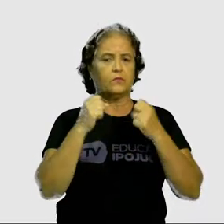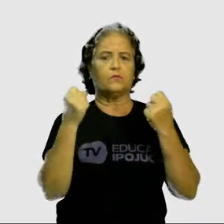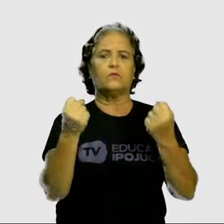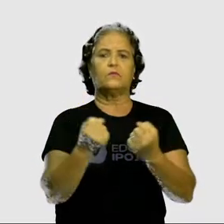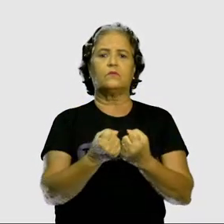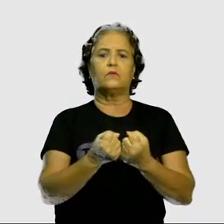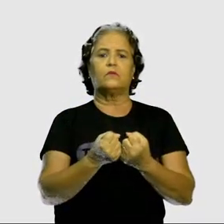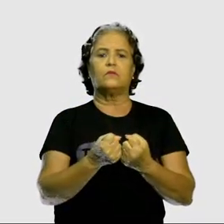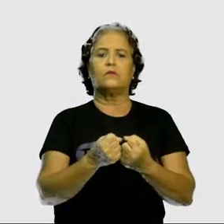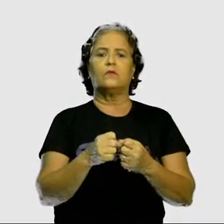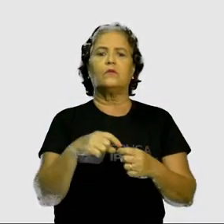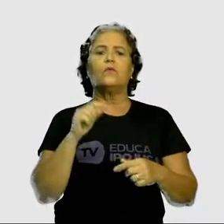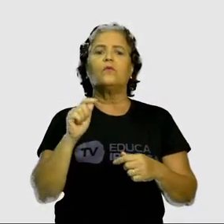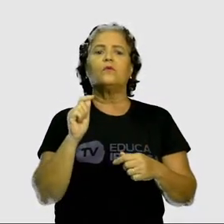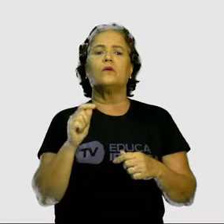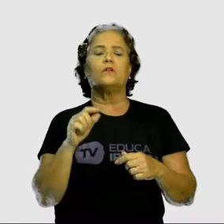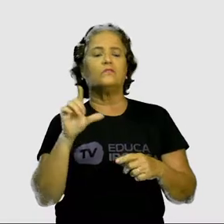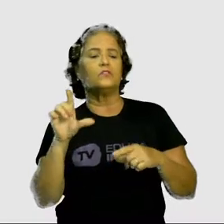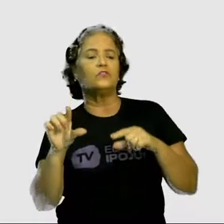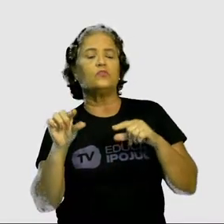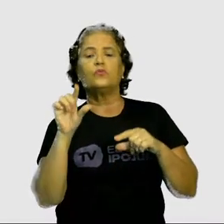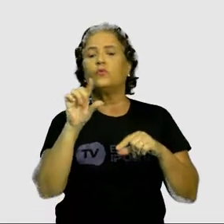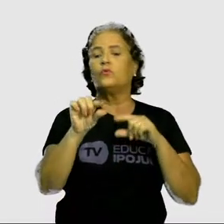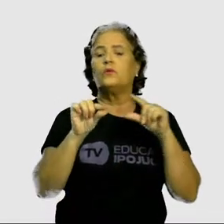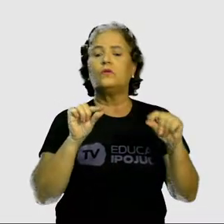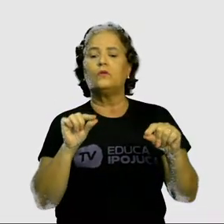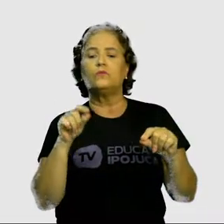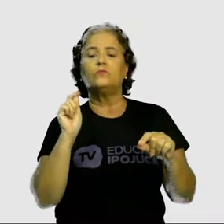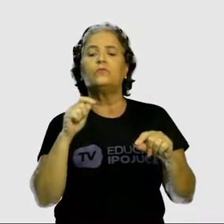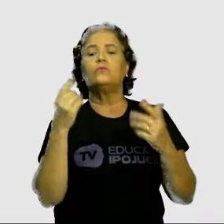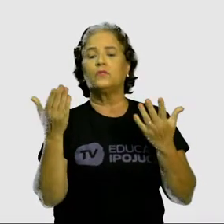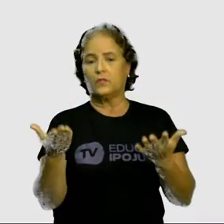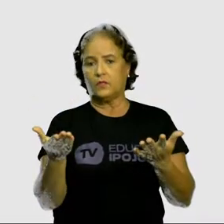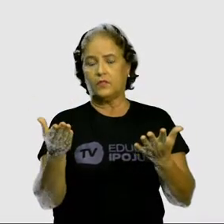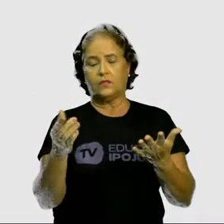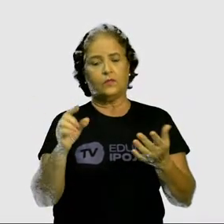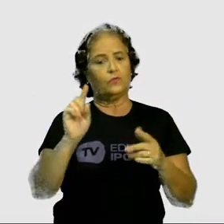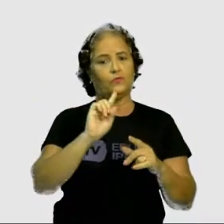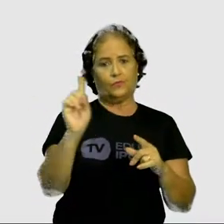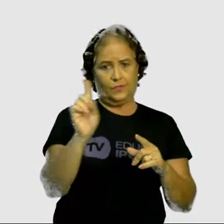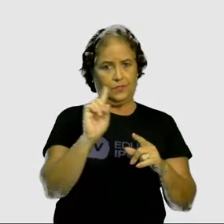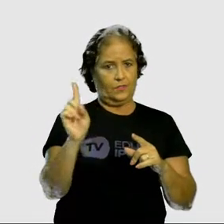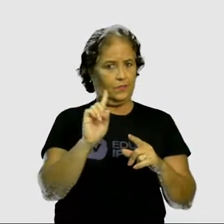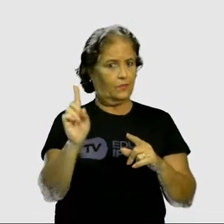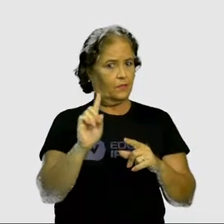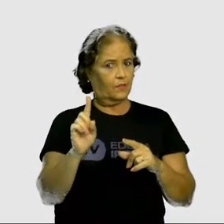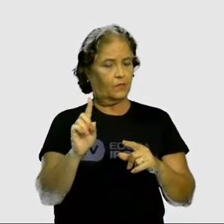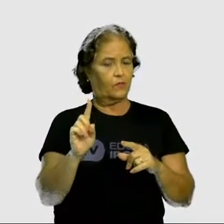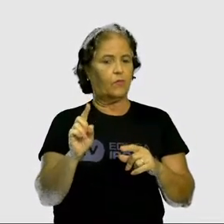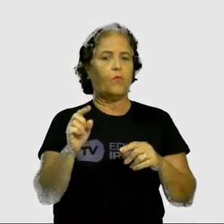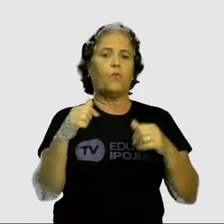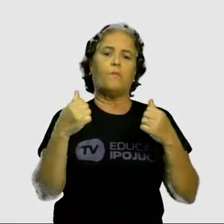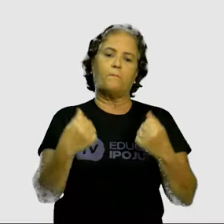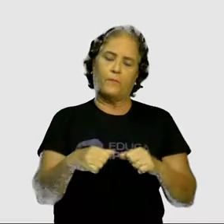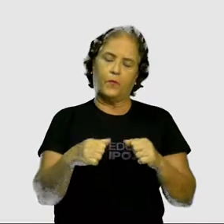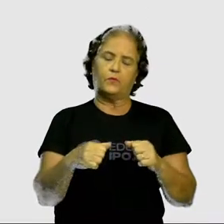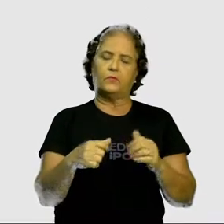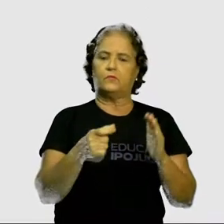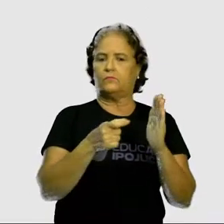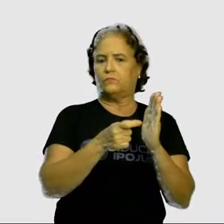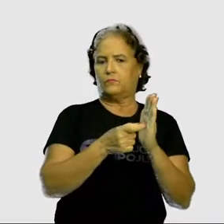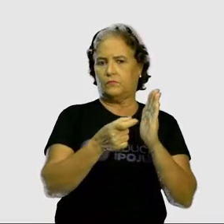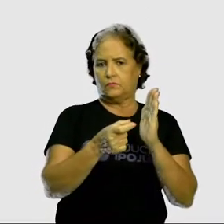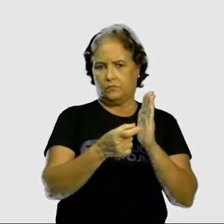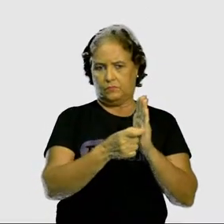decidir o que é e o que não é patrimônio histórico e cultural e que deve ou não ser preservado, né?